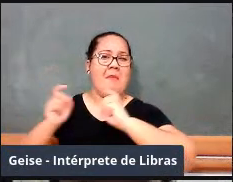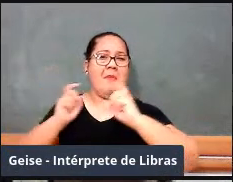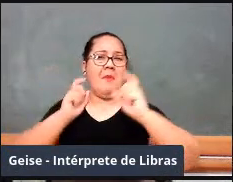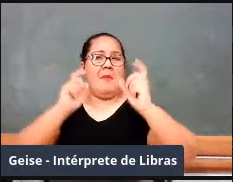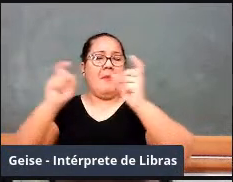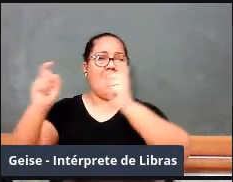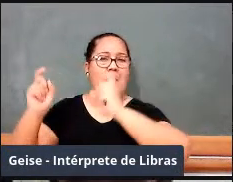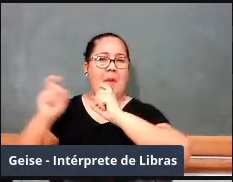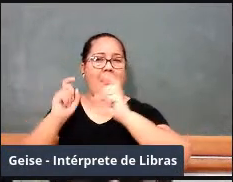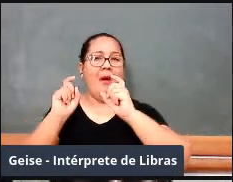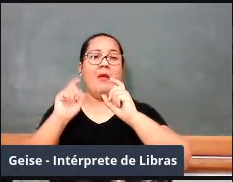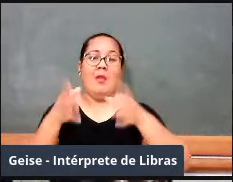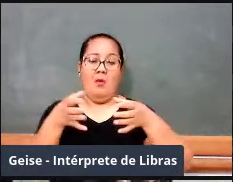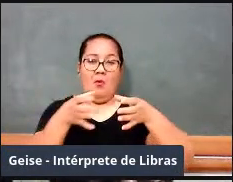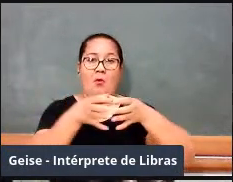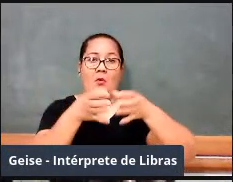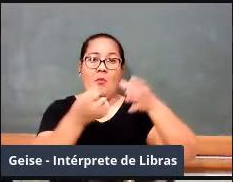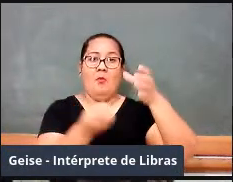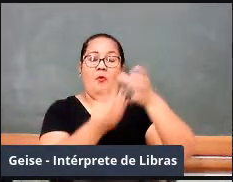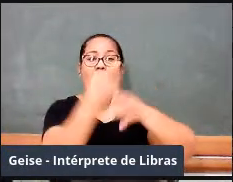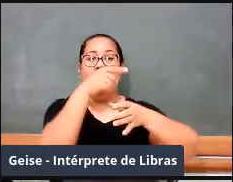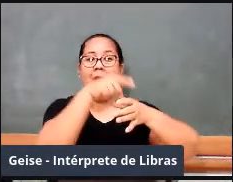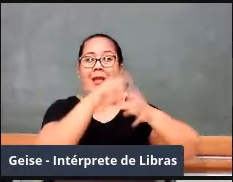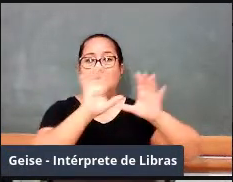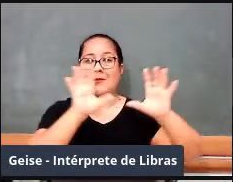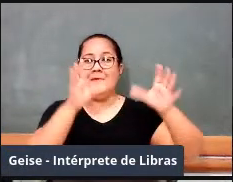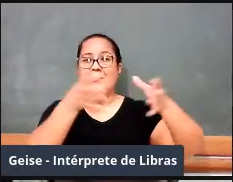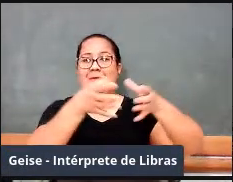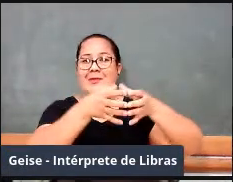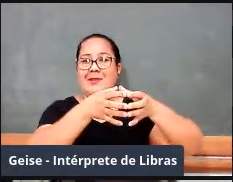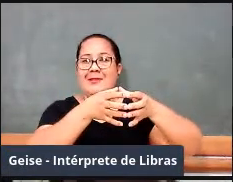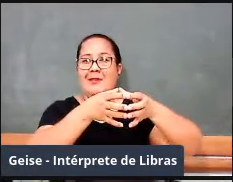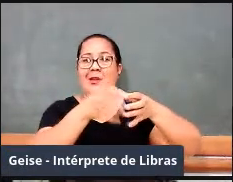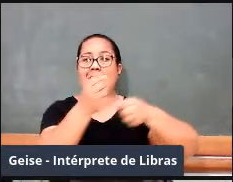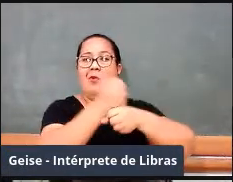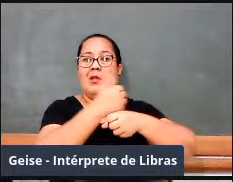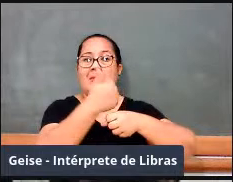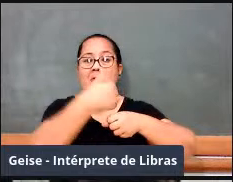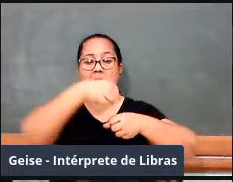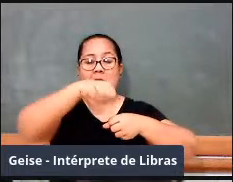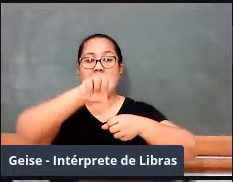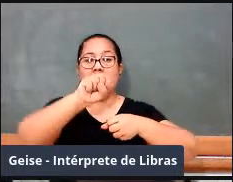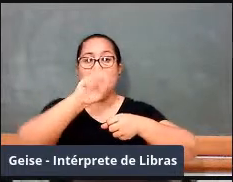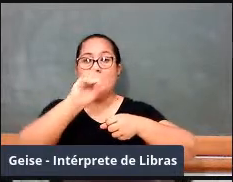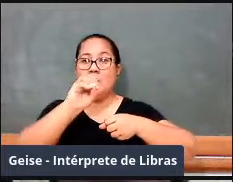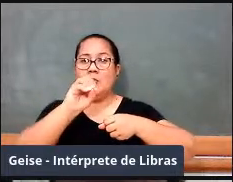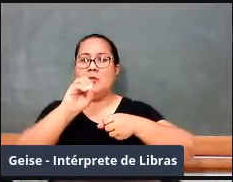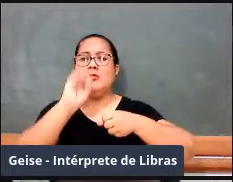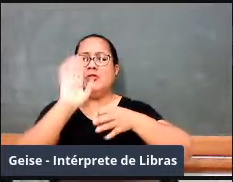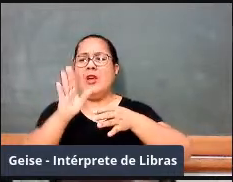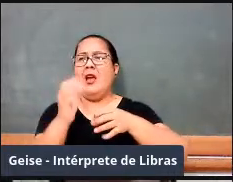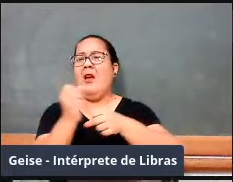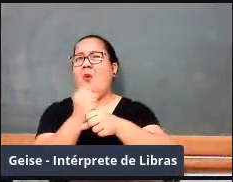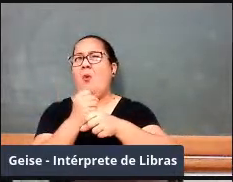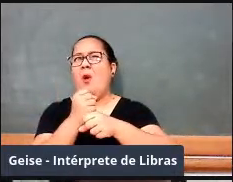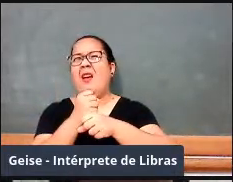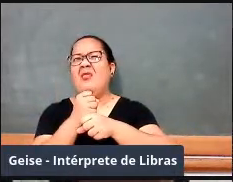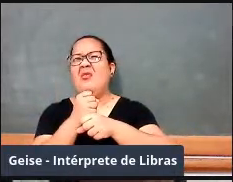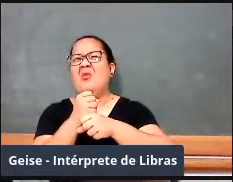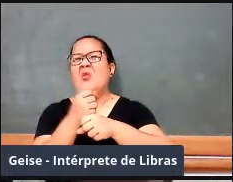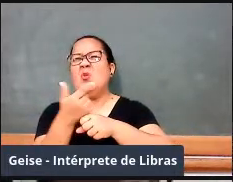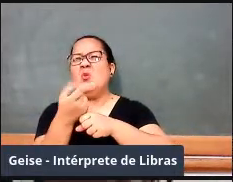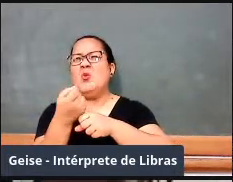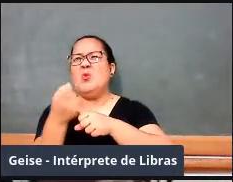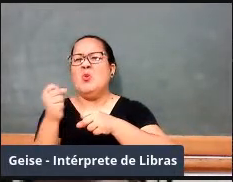é criada uma comissão internacional nesse congresso de 1908, que fez 100 anos aí, em 2008, né?